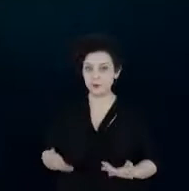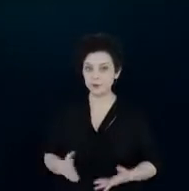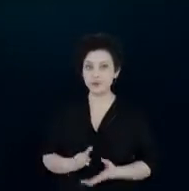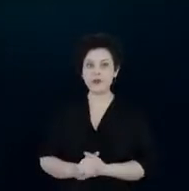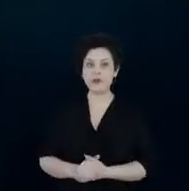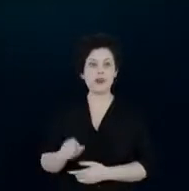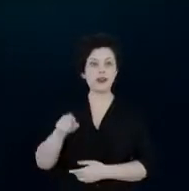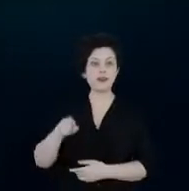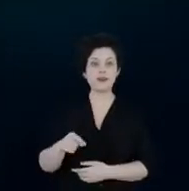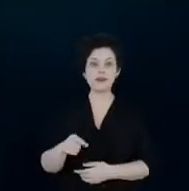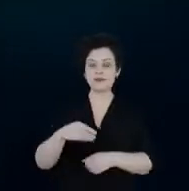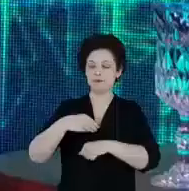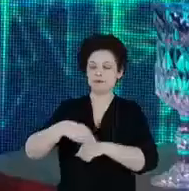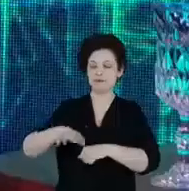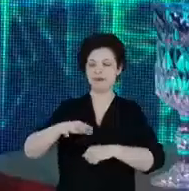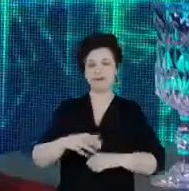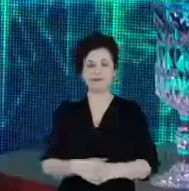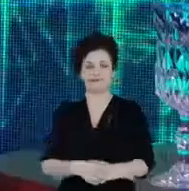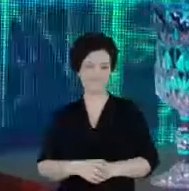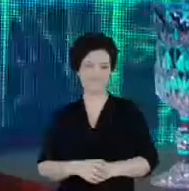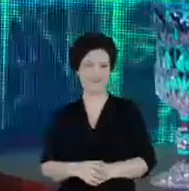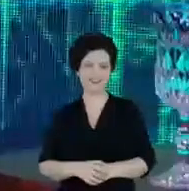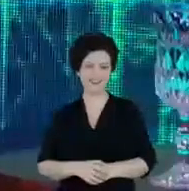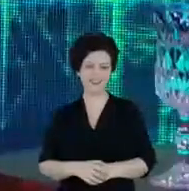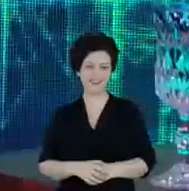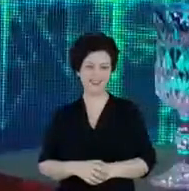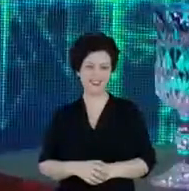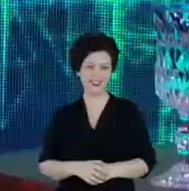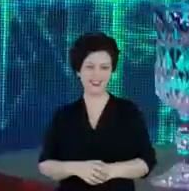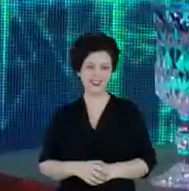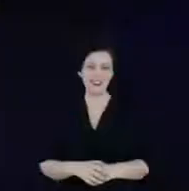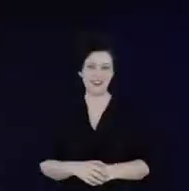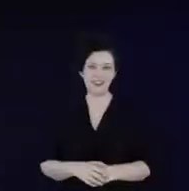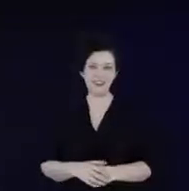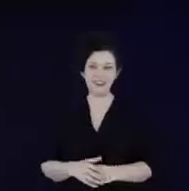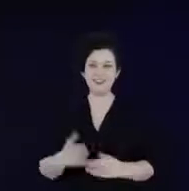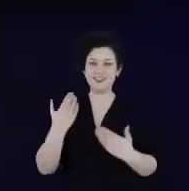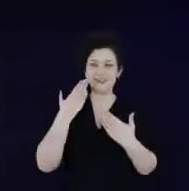a mensagem que eu gostaria de passar. Muito obrigado.